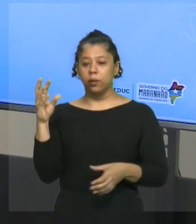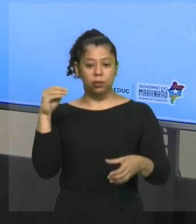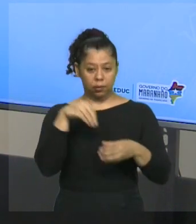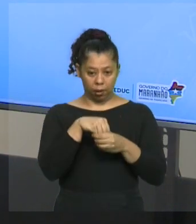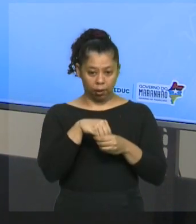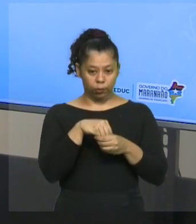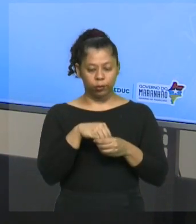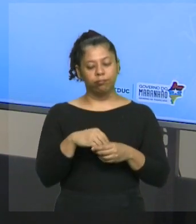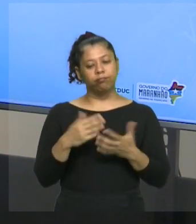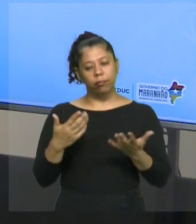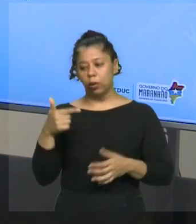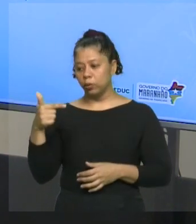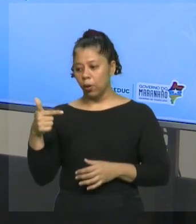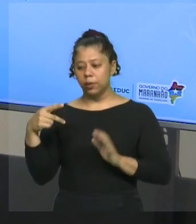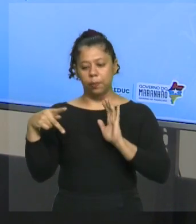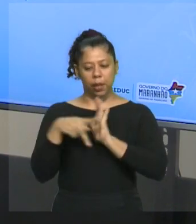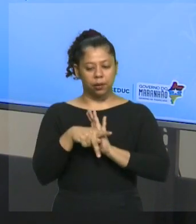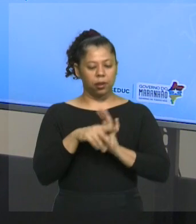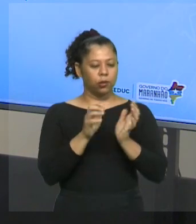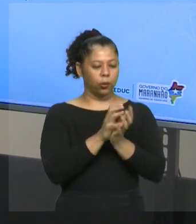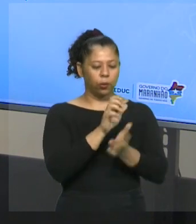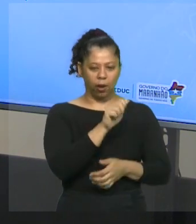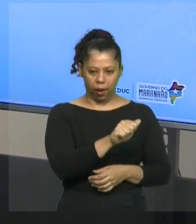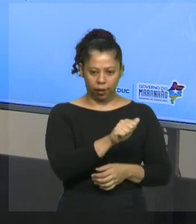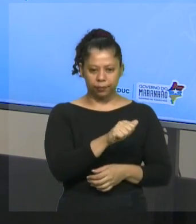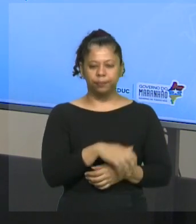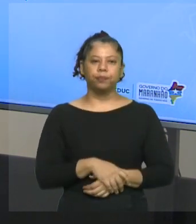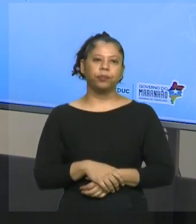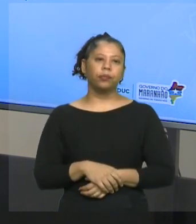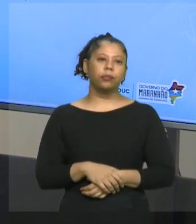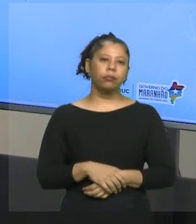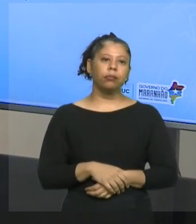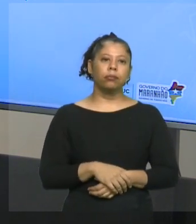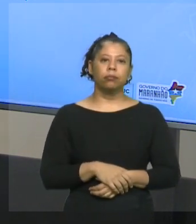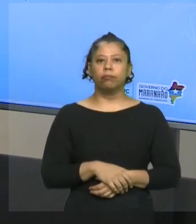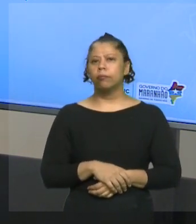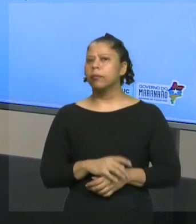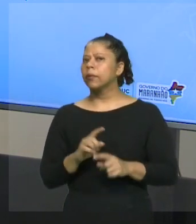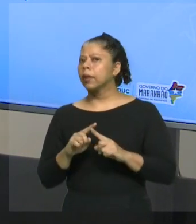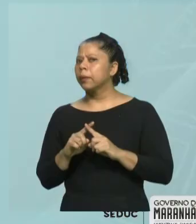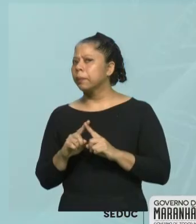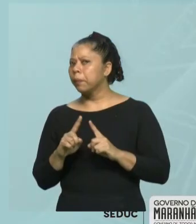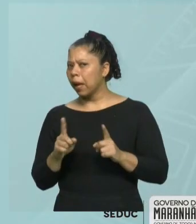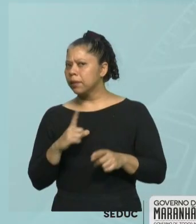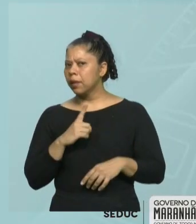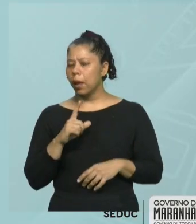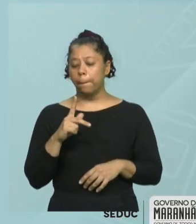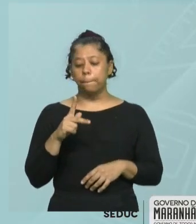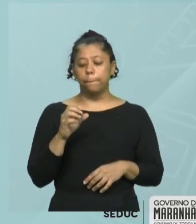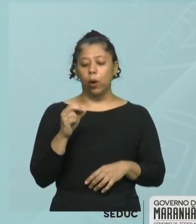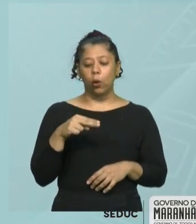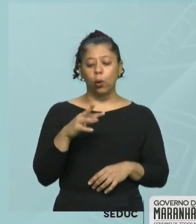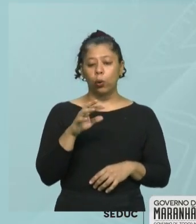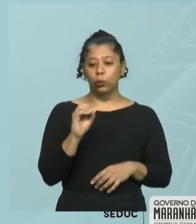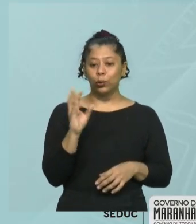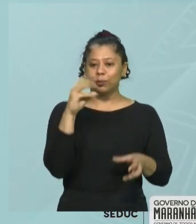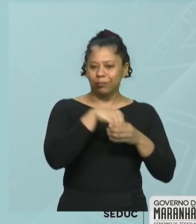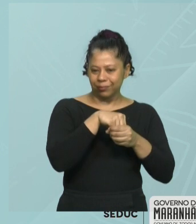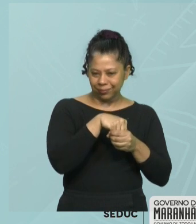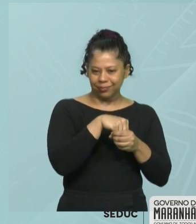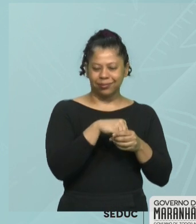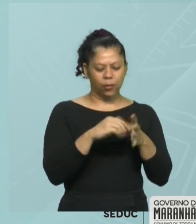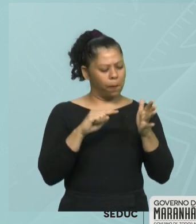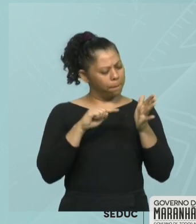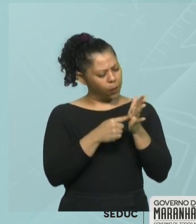ele pertence ao conjunto A, ponto interno, só que eu posso ter um ponto externo. Por